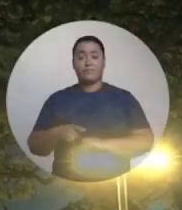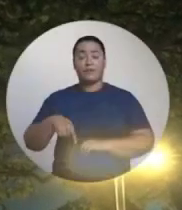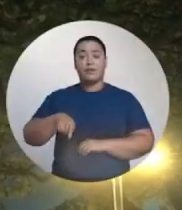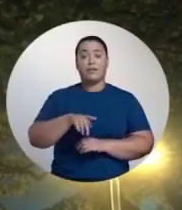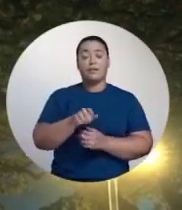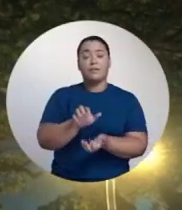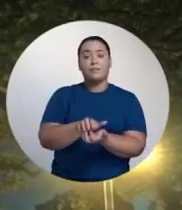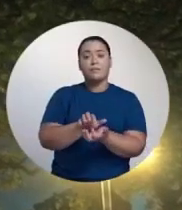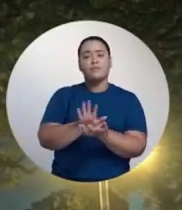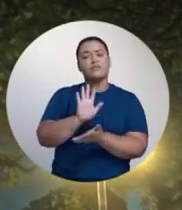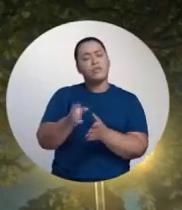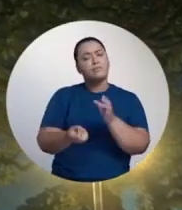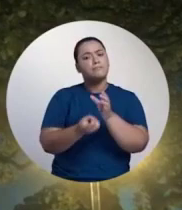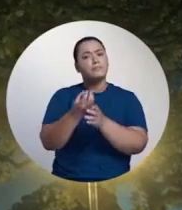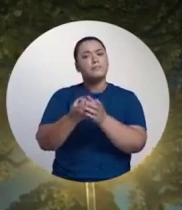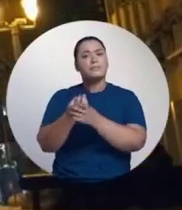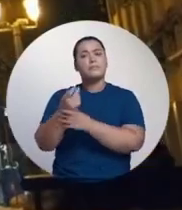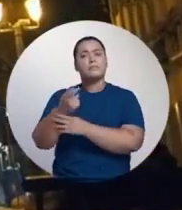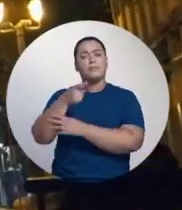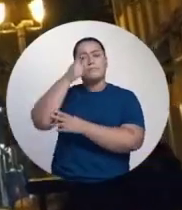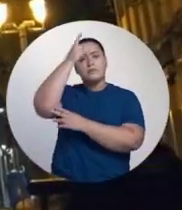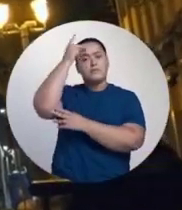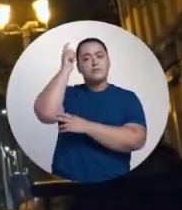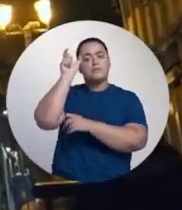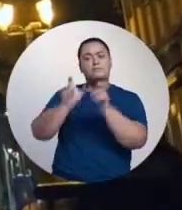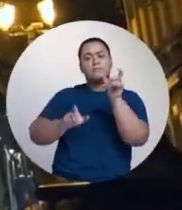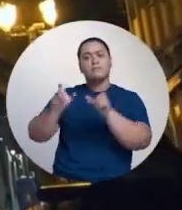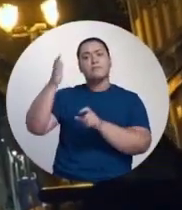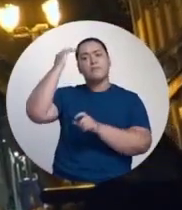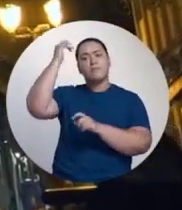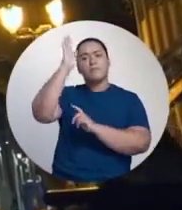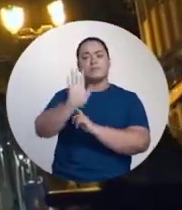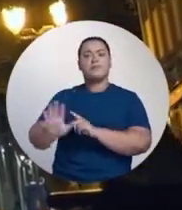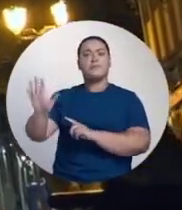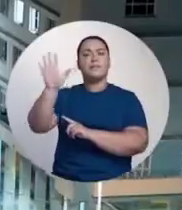Nosso estado já projetou Grandes nomes No cenário nacional